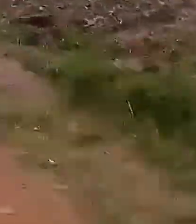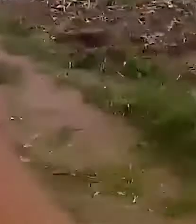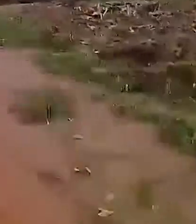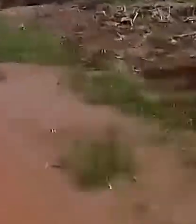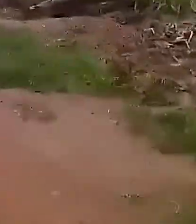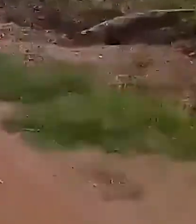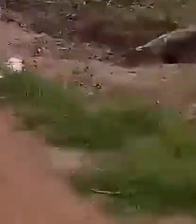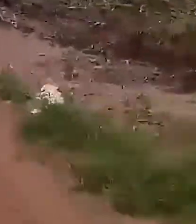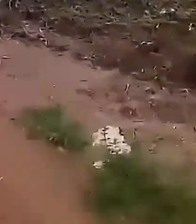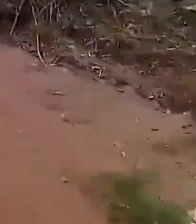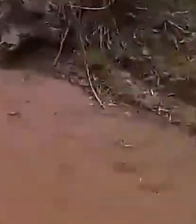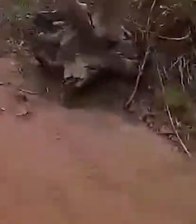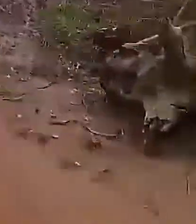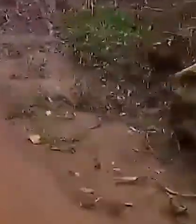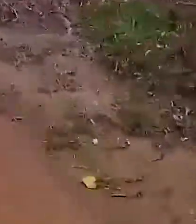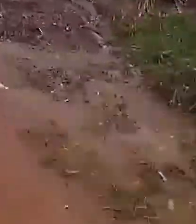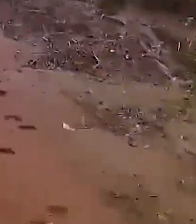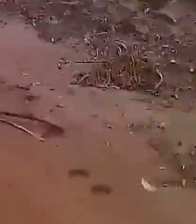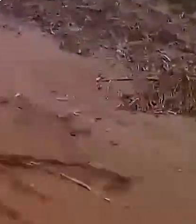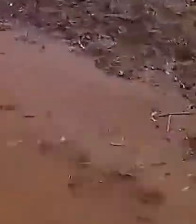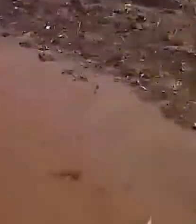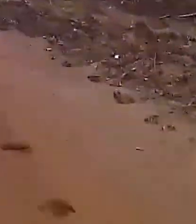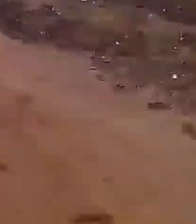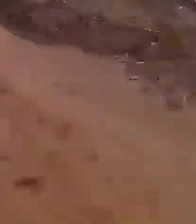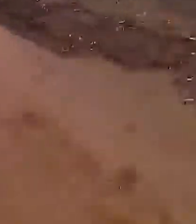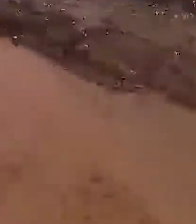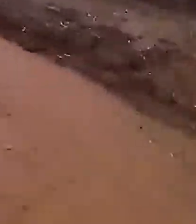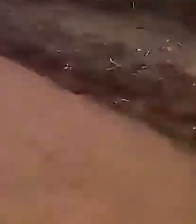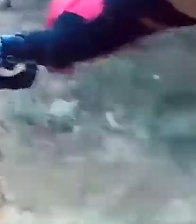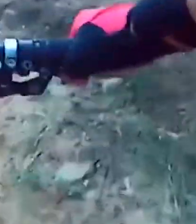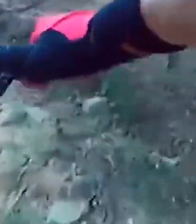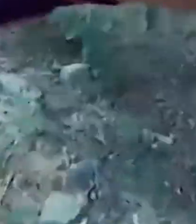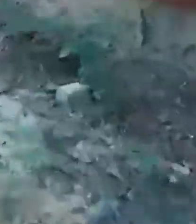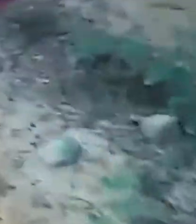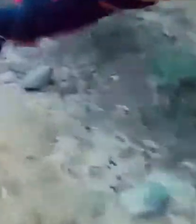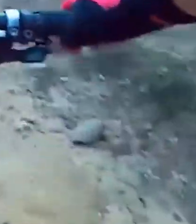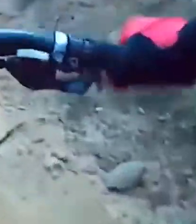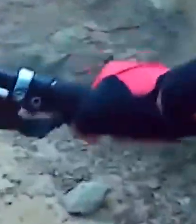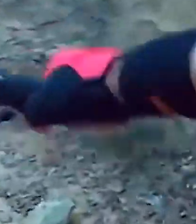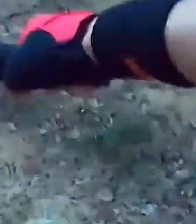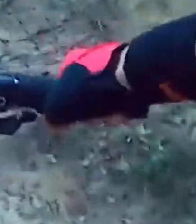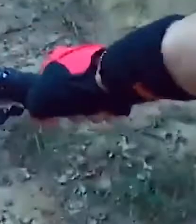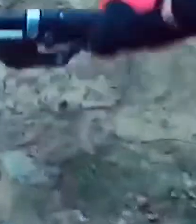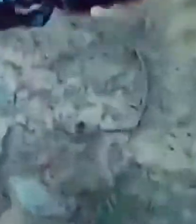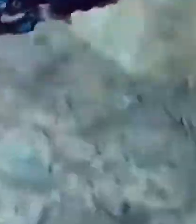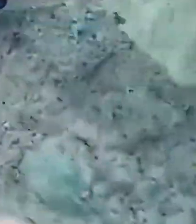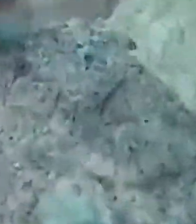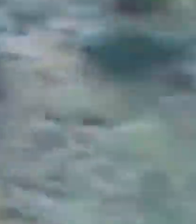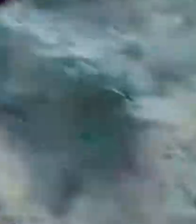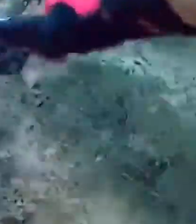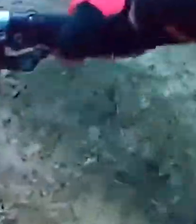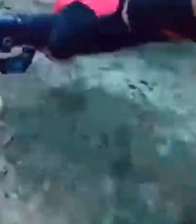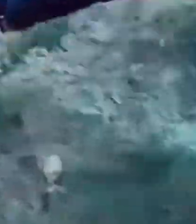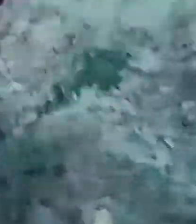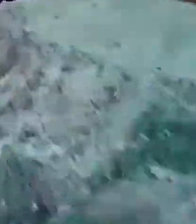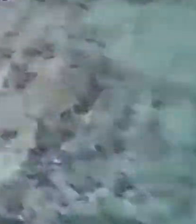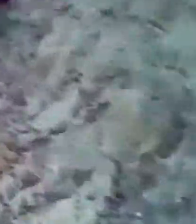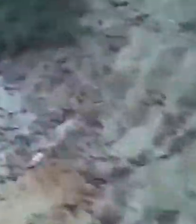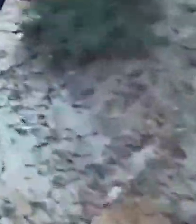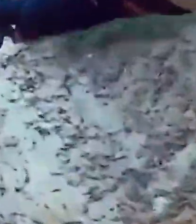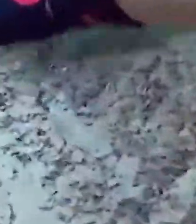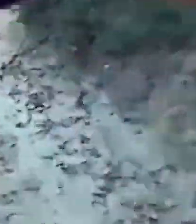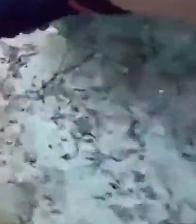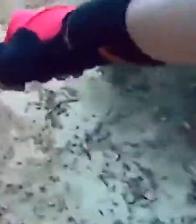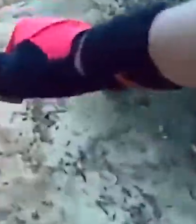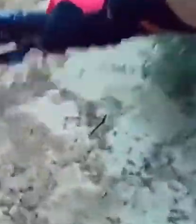região e de outros estados. A competição será de 70 quilômetros, mas para quem quiser realizar apenas um passeio, o percurso é de